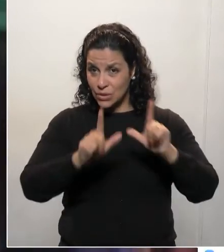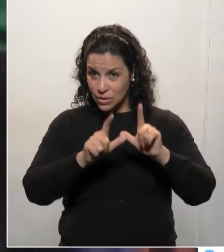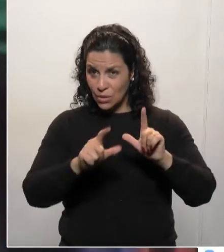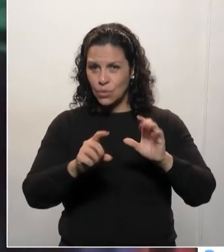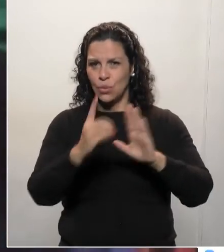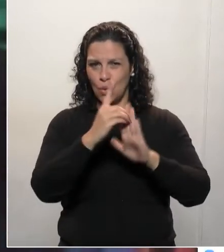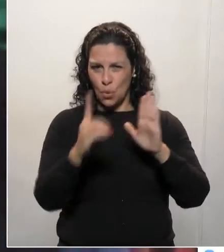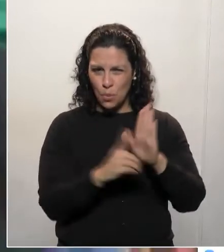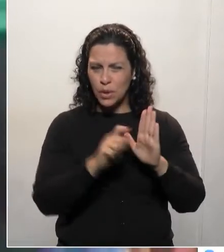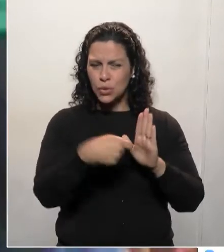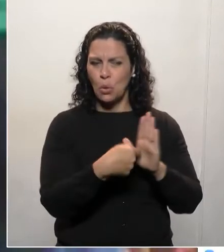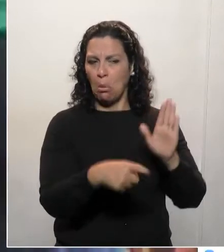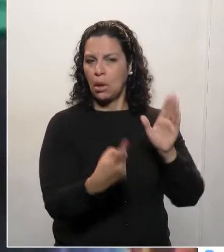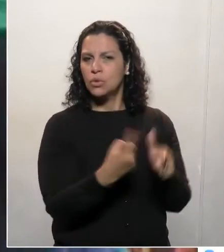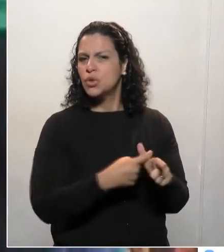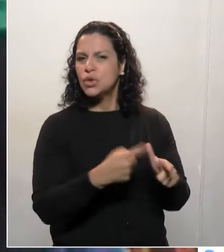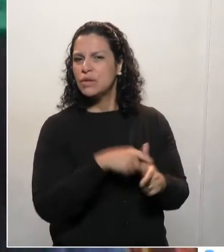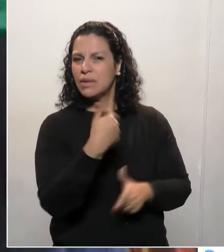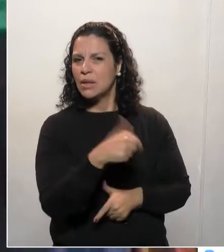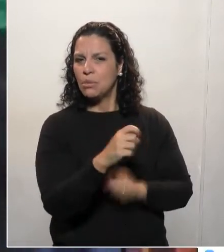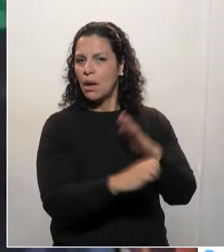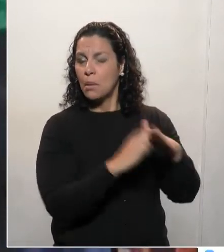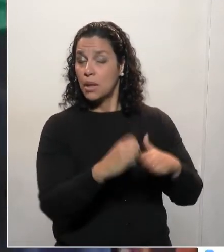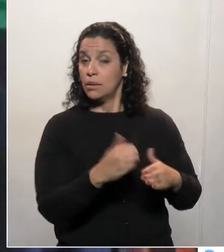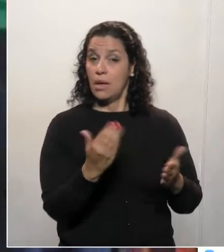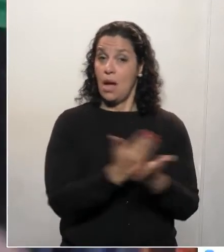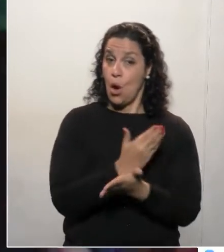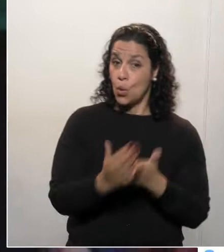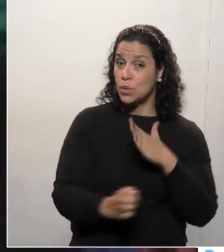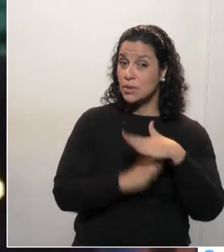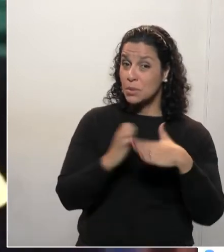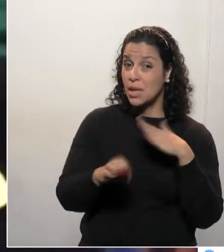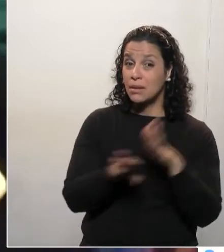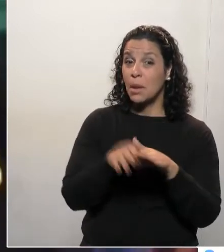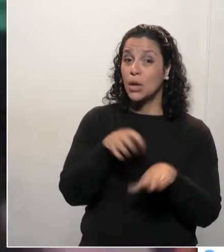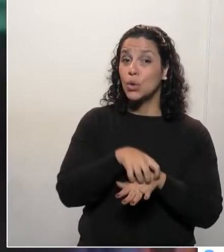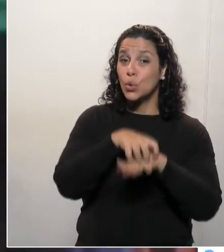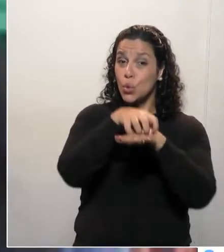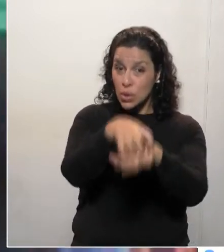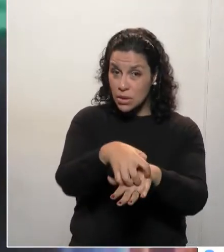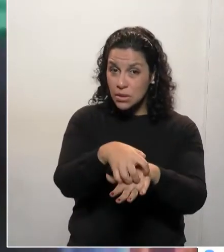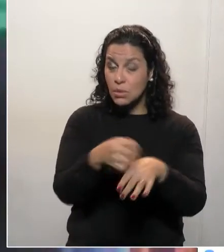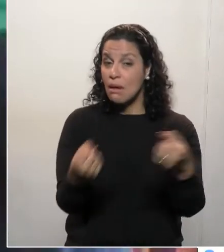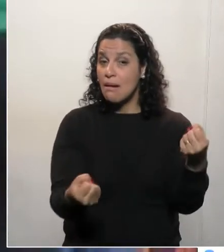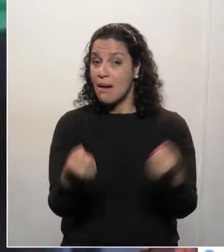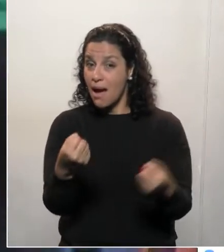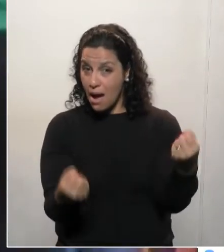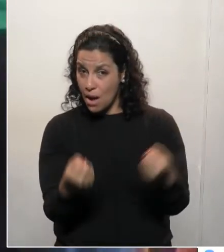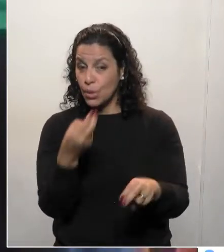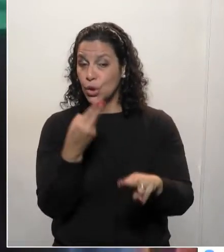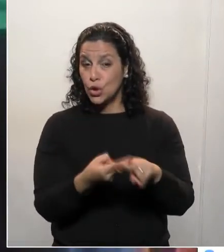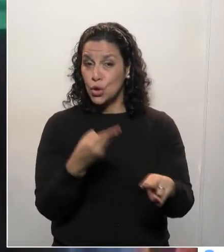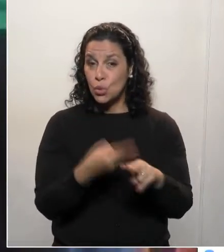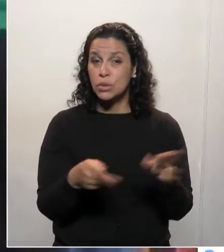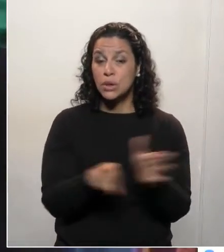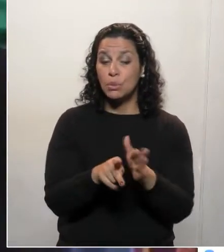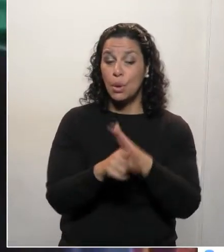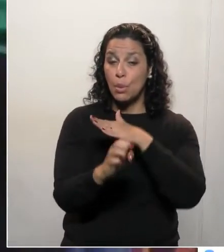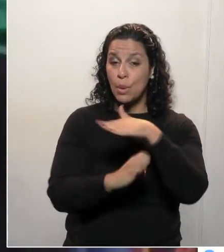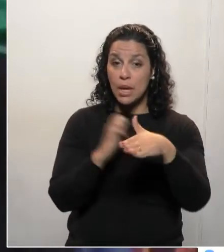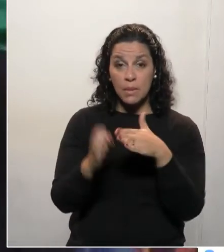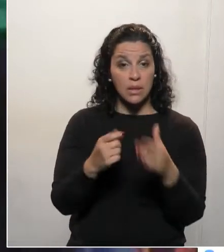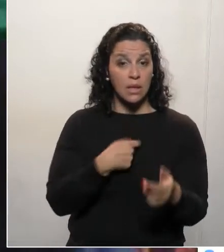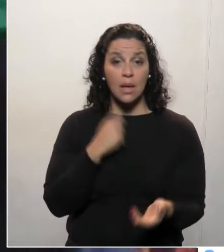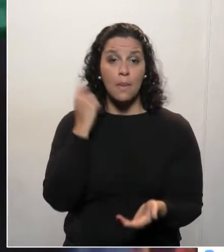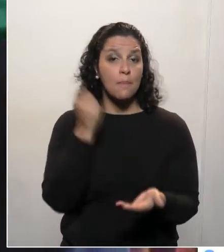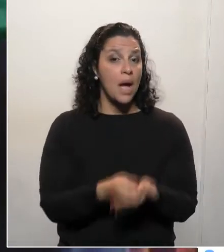empresário. Eu digo que tem empresário que trabalha com turismo, que tem o seu veículo ali, que utiliza para a sua empresa, e